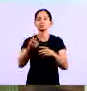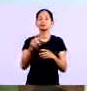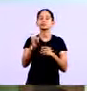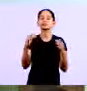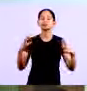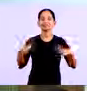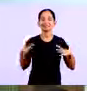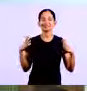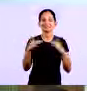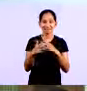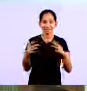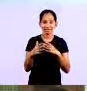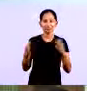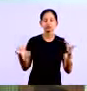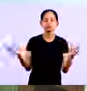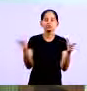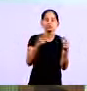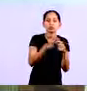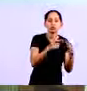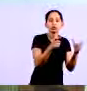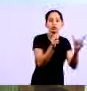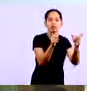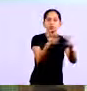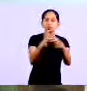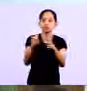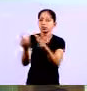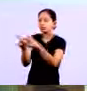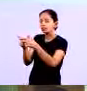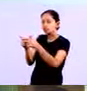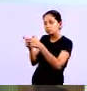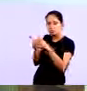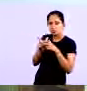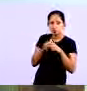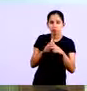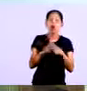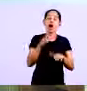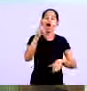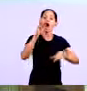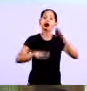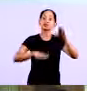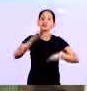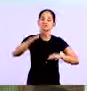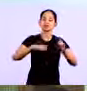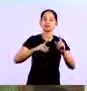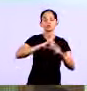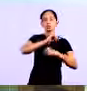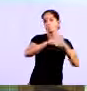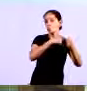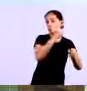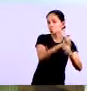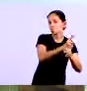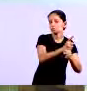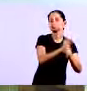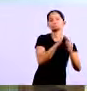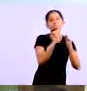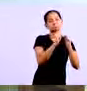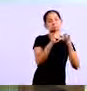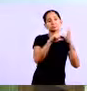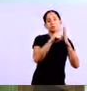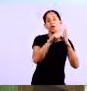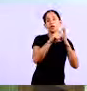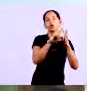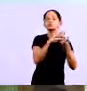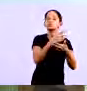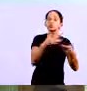pequena, onde as lojas são pequenas, você vai ter lojas de um segmento que pode atuar com prazo de até um ano ou até mais, como as lojas de imóveis,